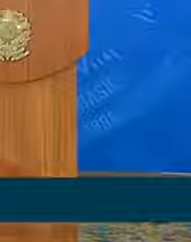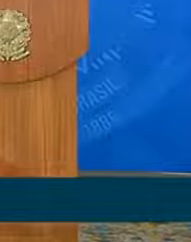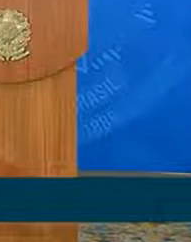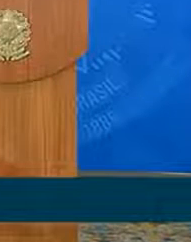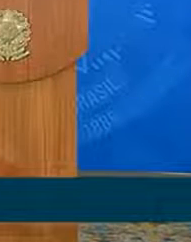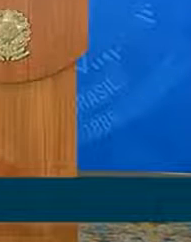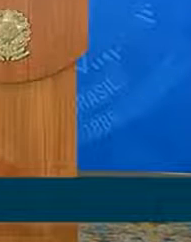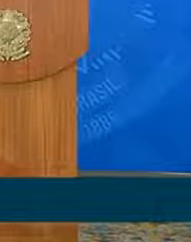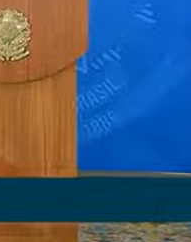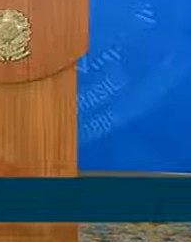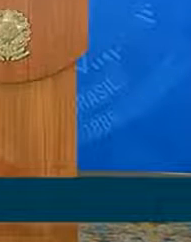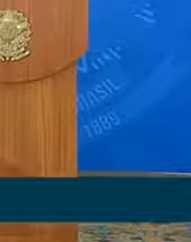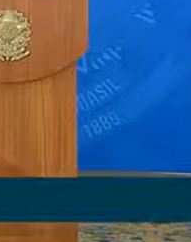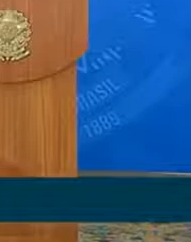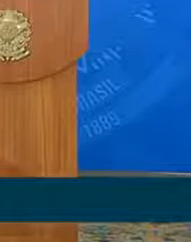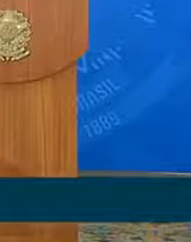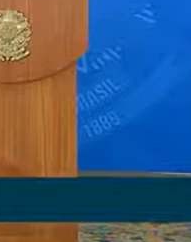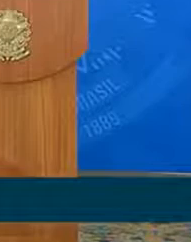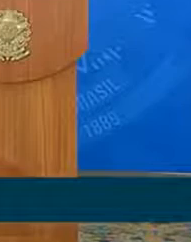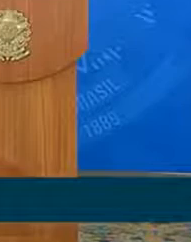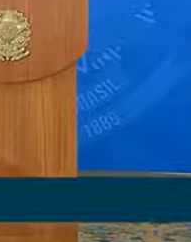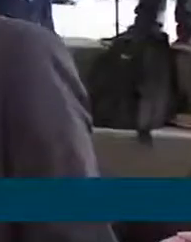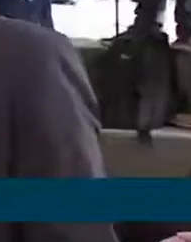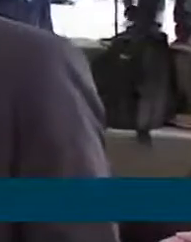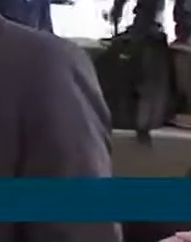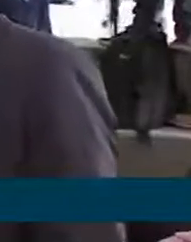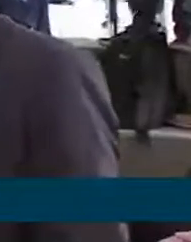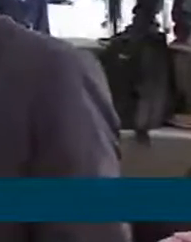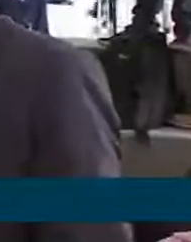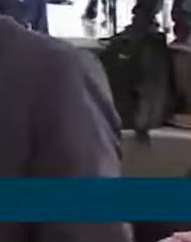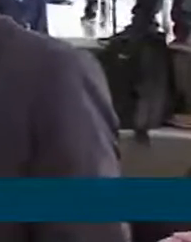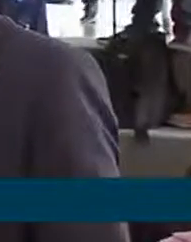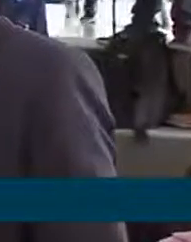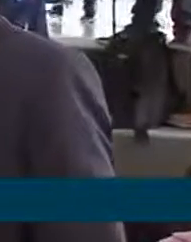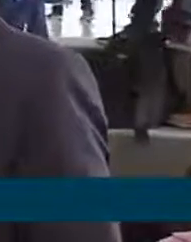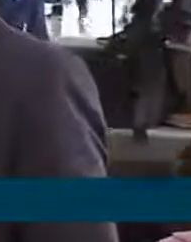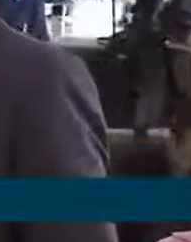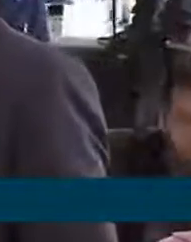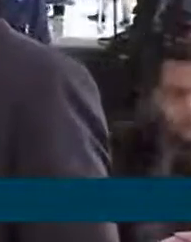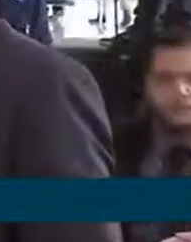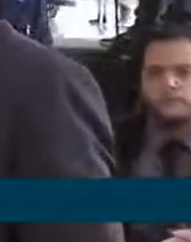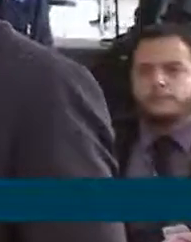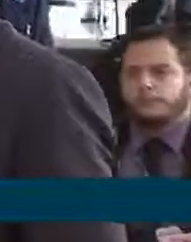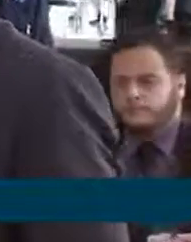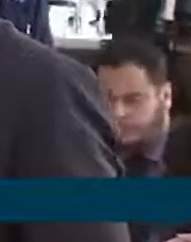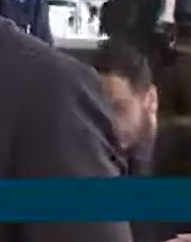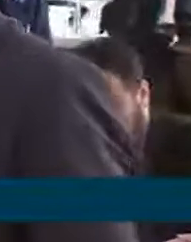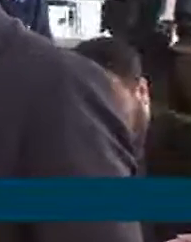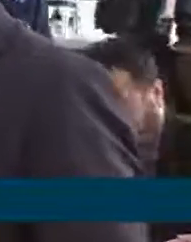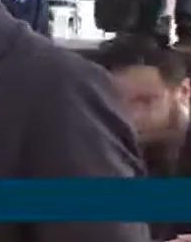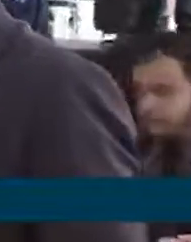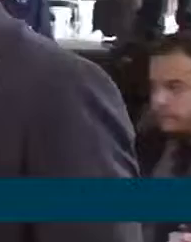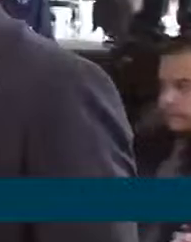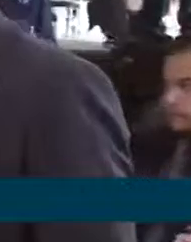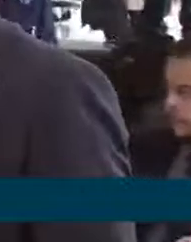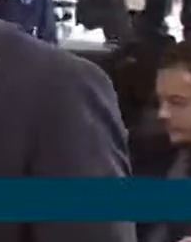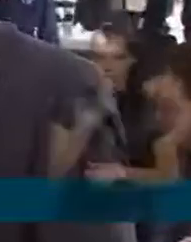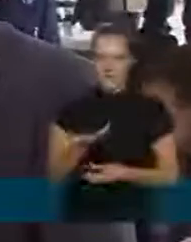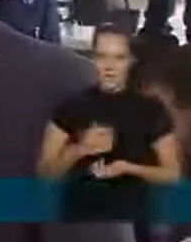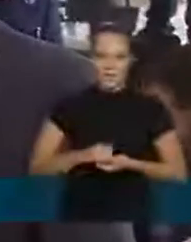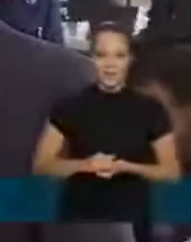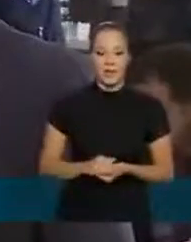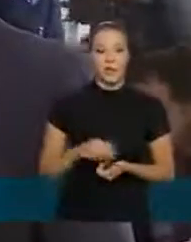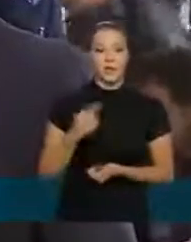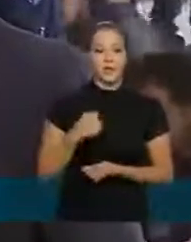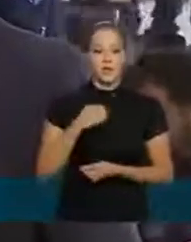tudo bom tudo bem tudo bem presidente tudo bem o da Moreira da